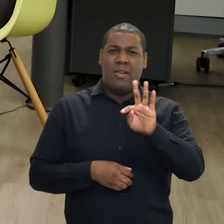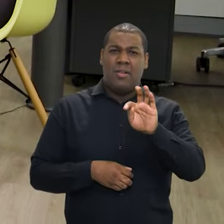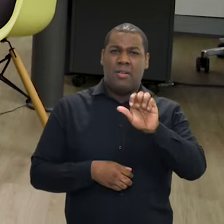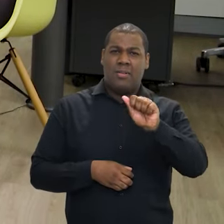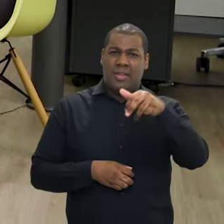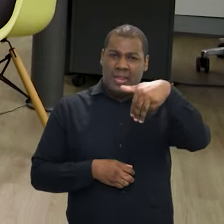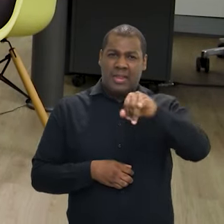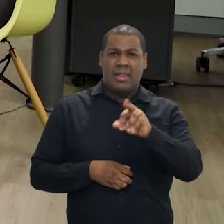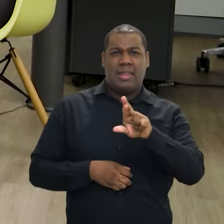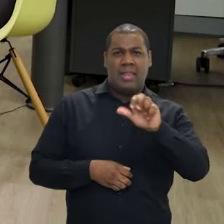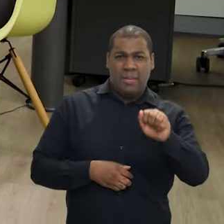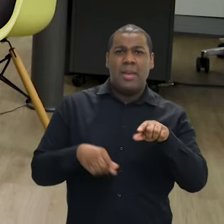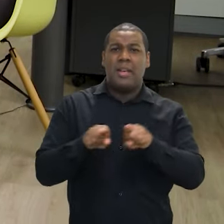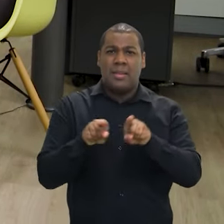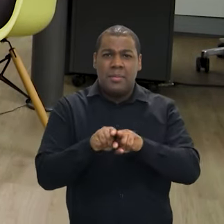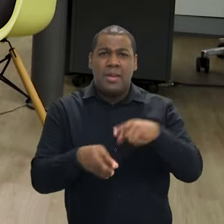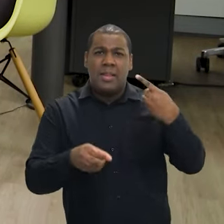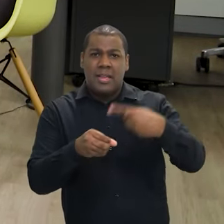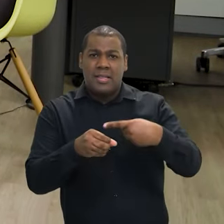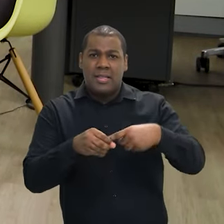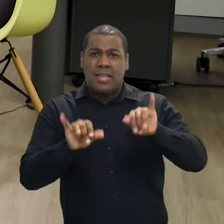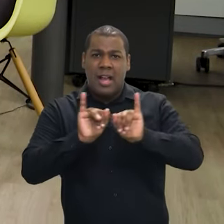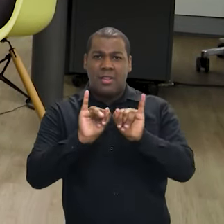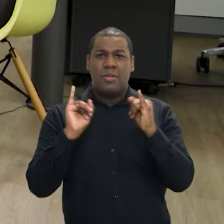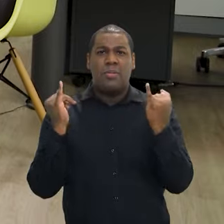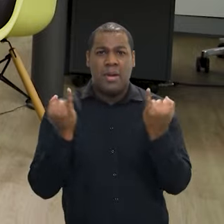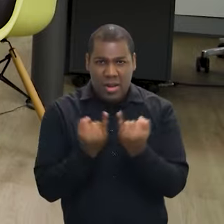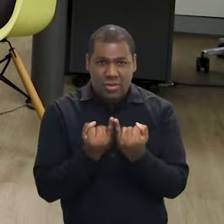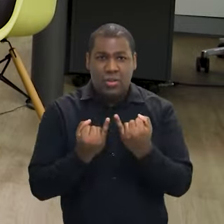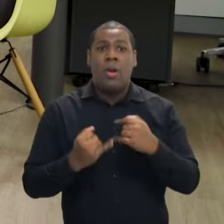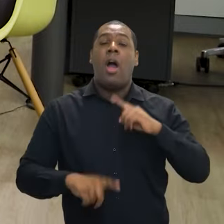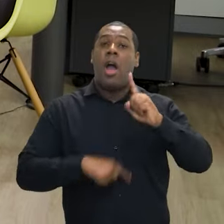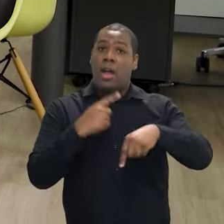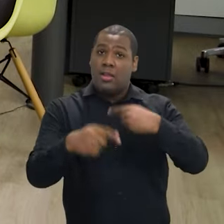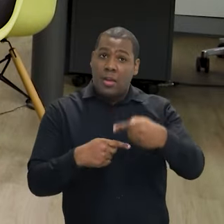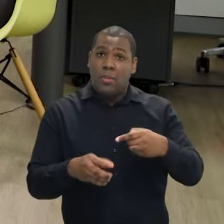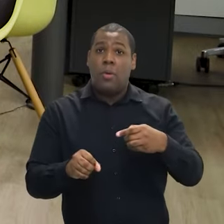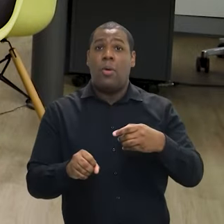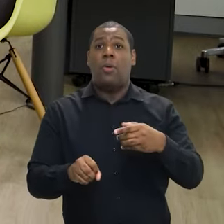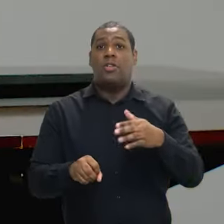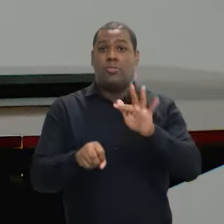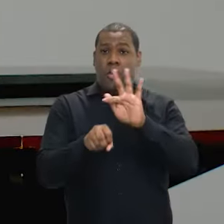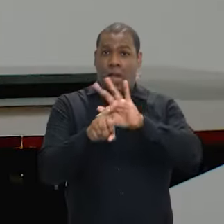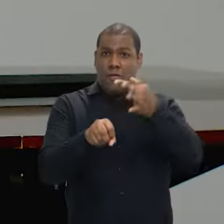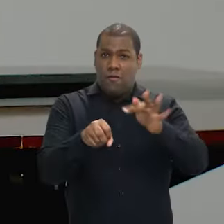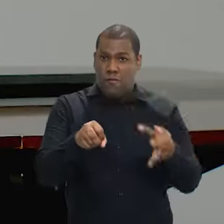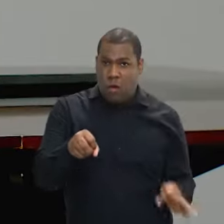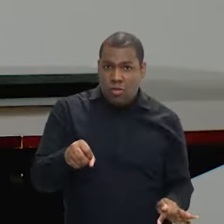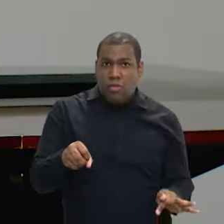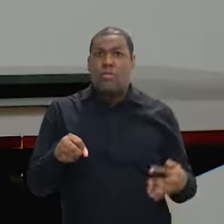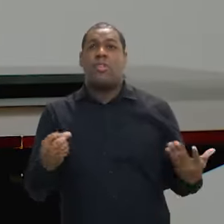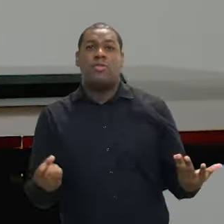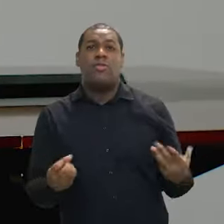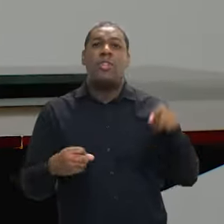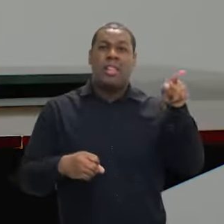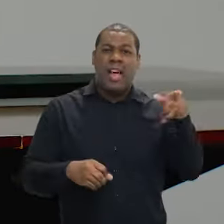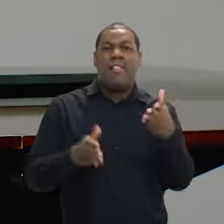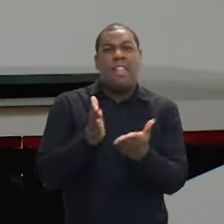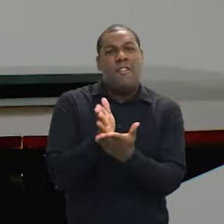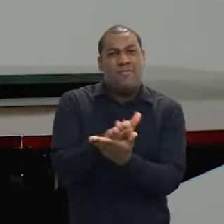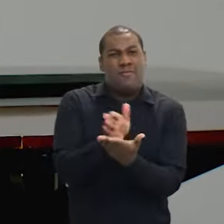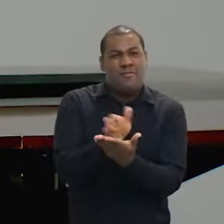na região do Marajó também. Depois fui para Foz do Iguaçu, onde também atuei em região de fronteira, com diversos